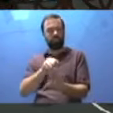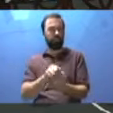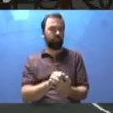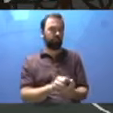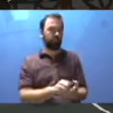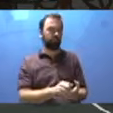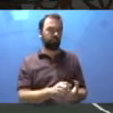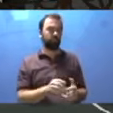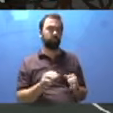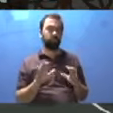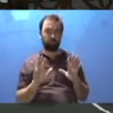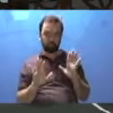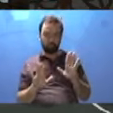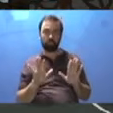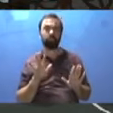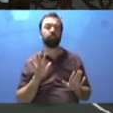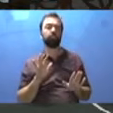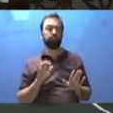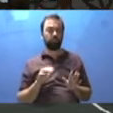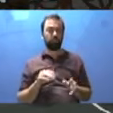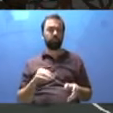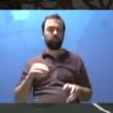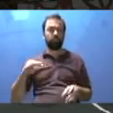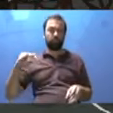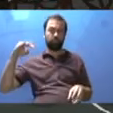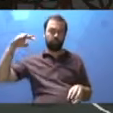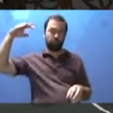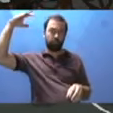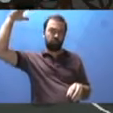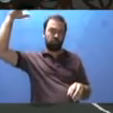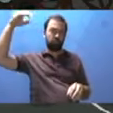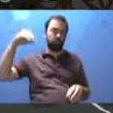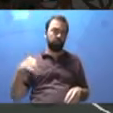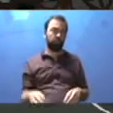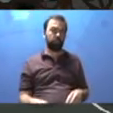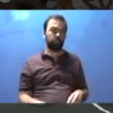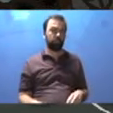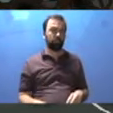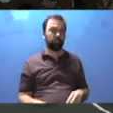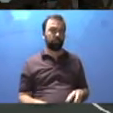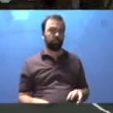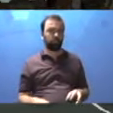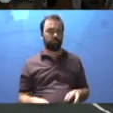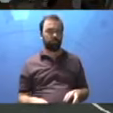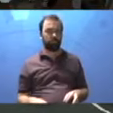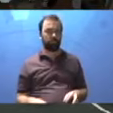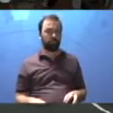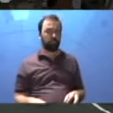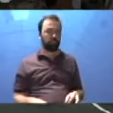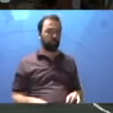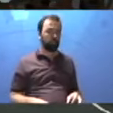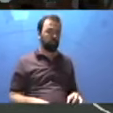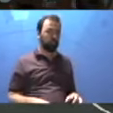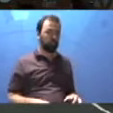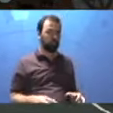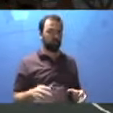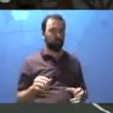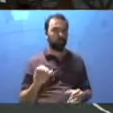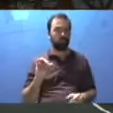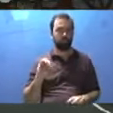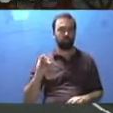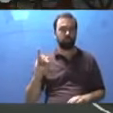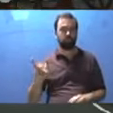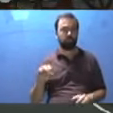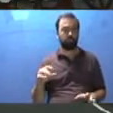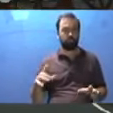Hã? Depende da altura. Aqui, eu tenho uma visão. Se eu pego a minha